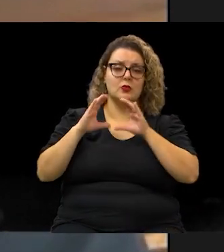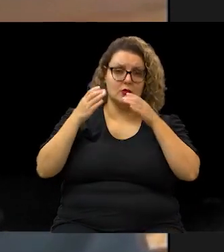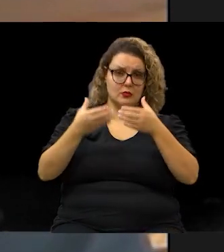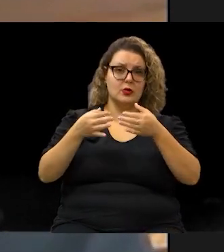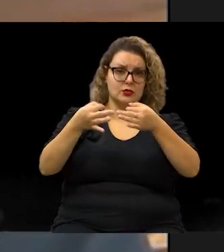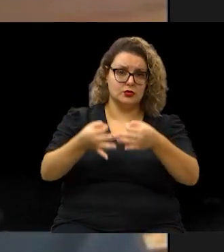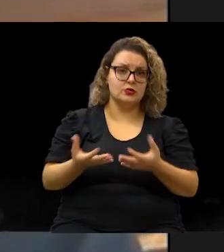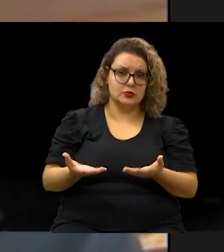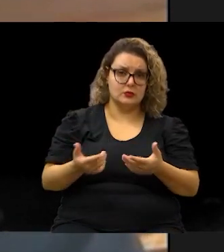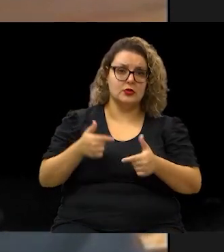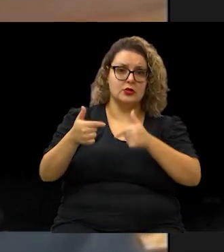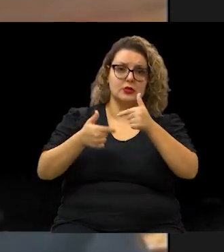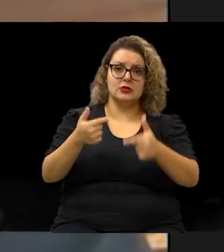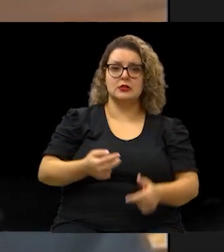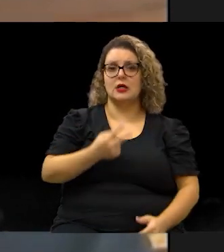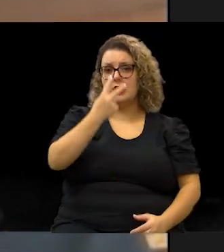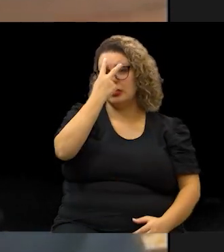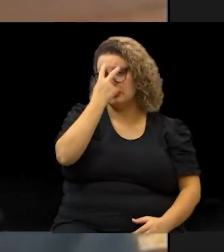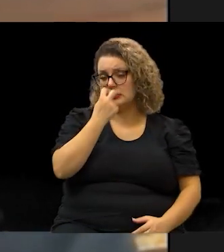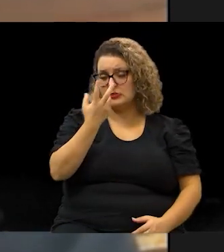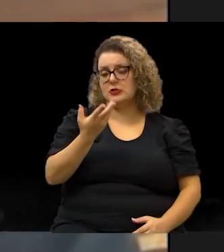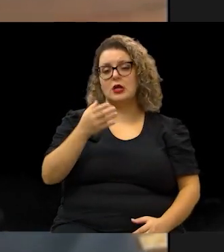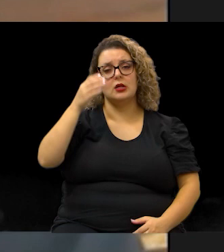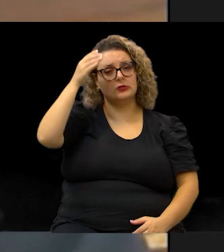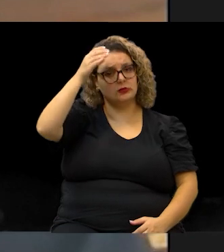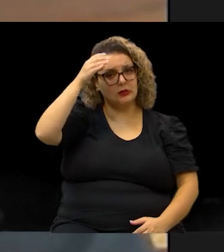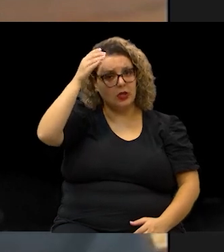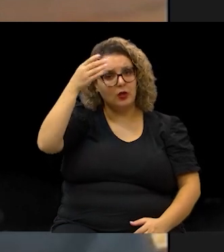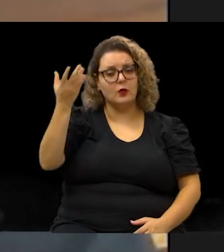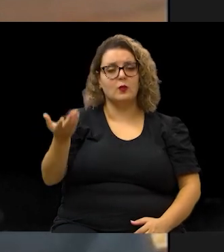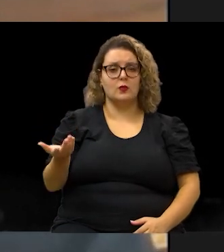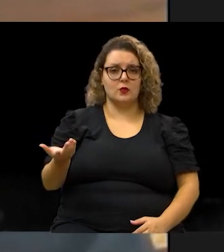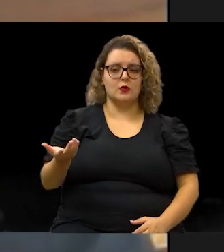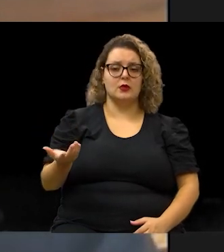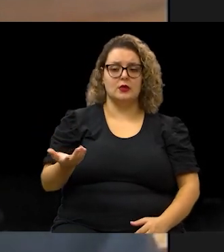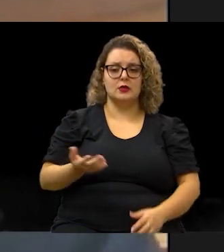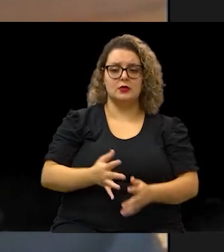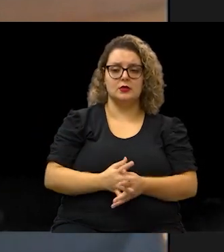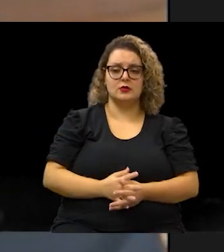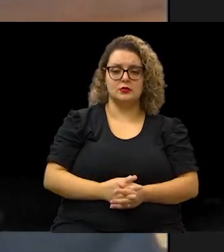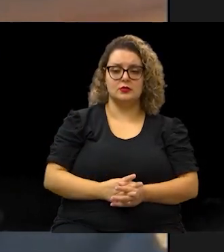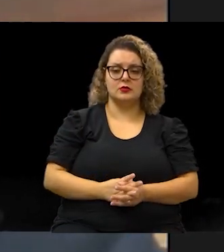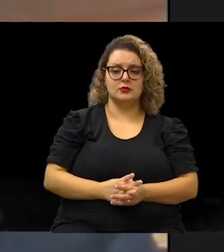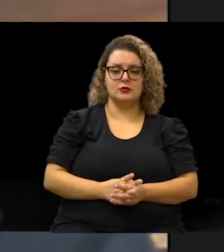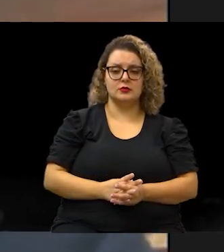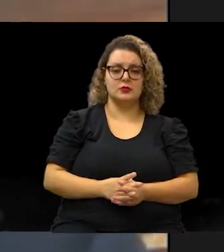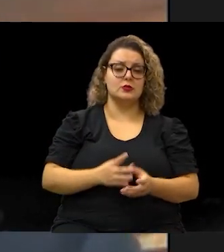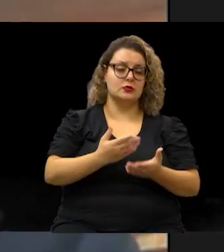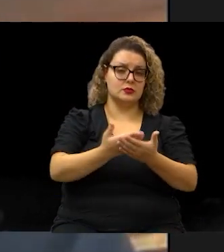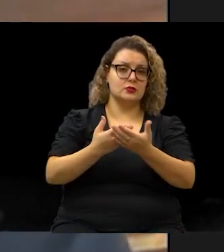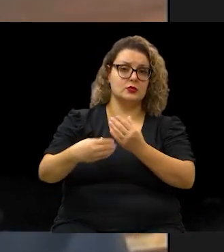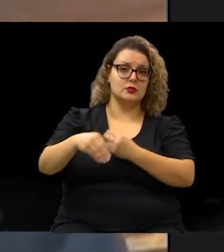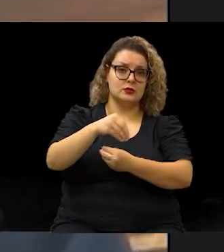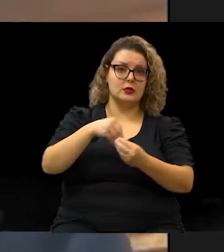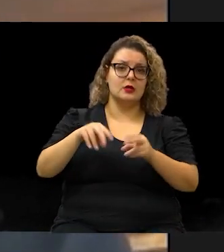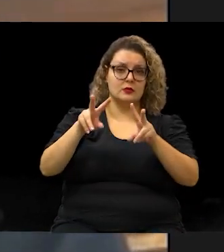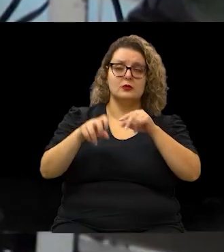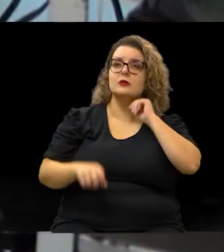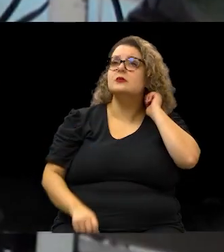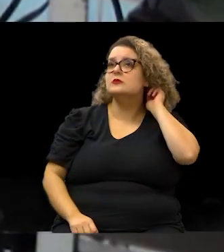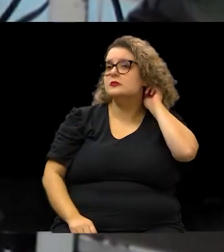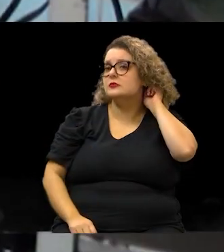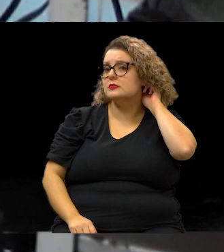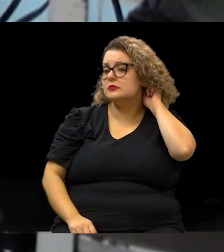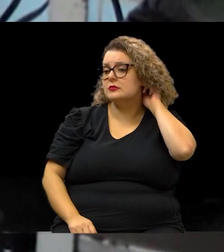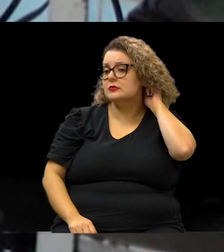trabalhar essa questão da cegueira, da cognição e dos estudos que envolvem essa temática. E ele topou.